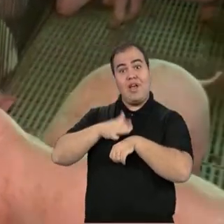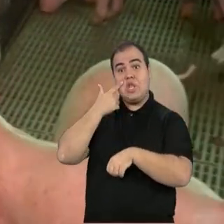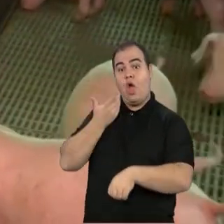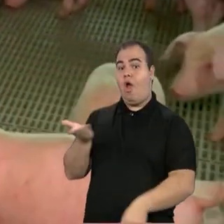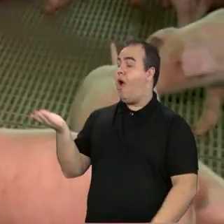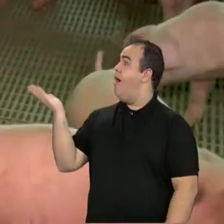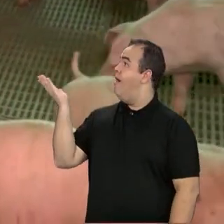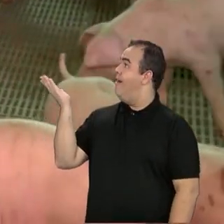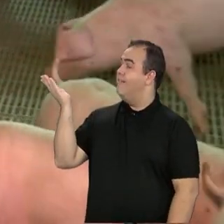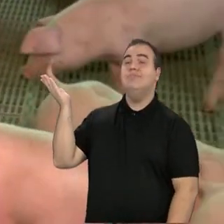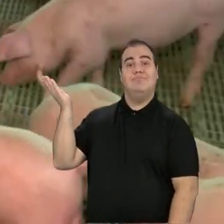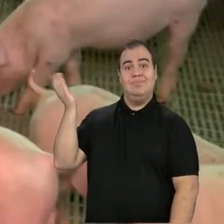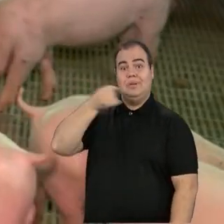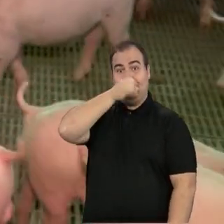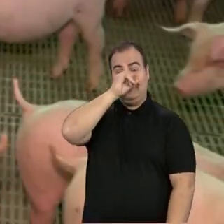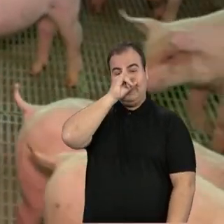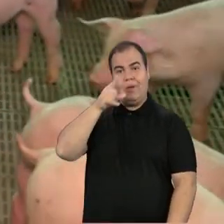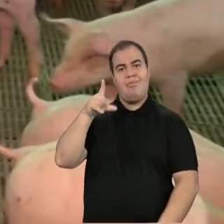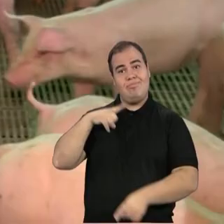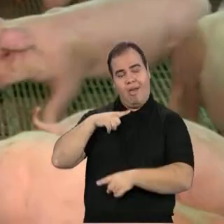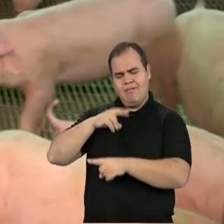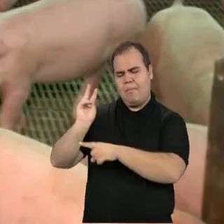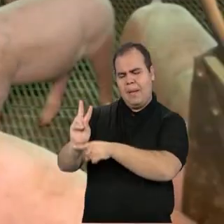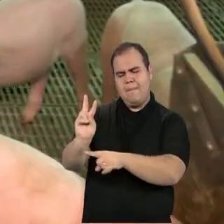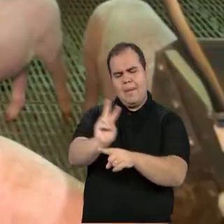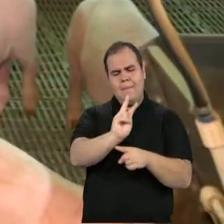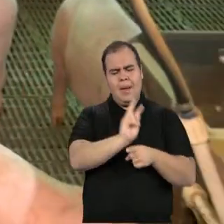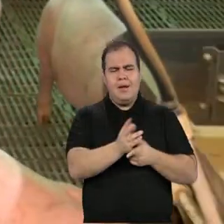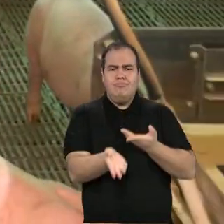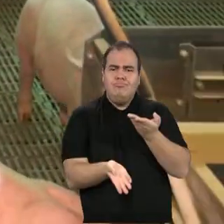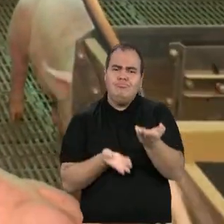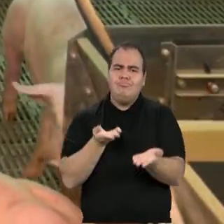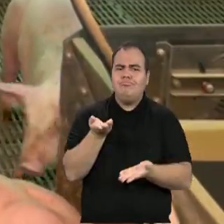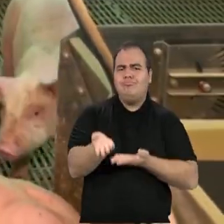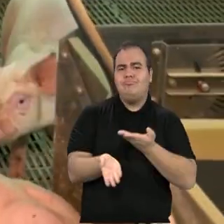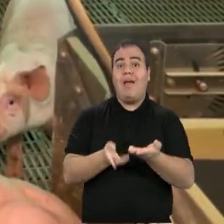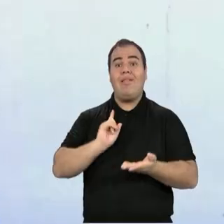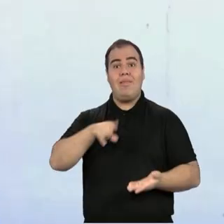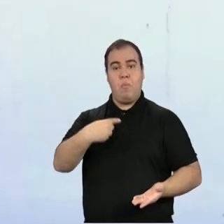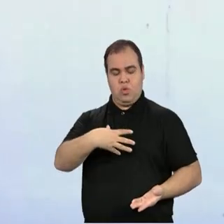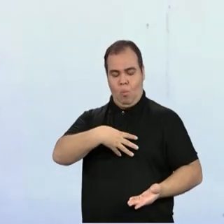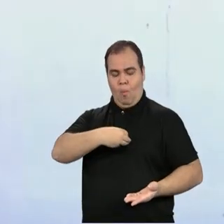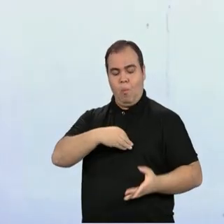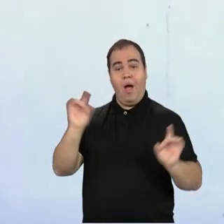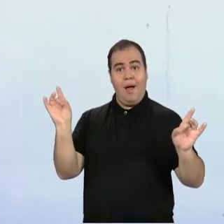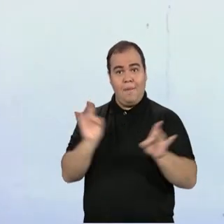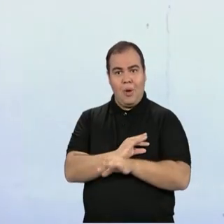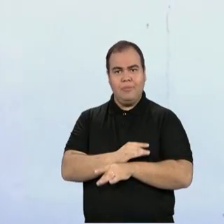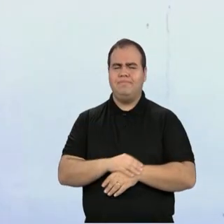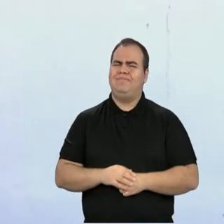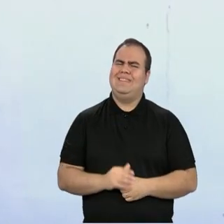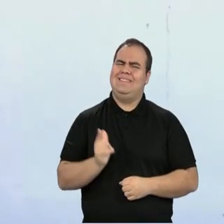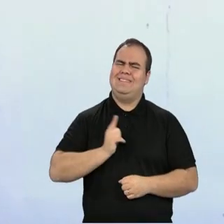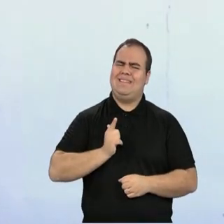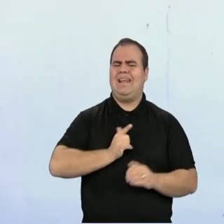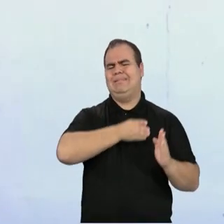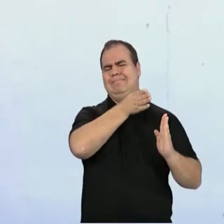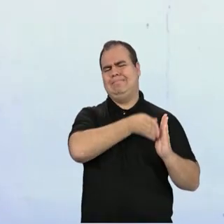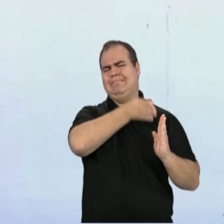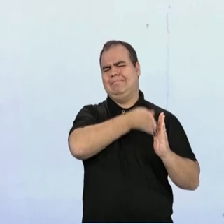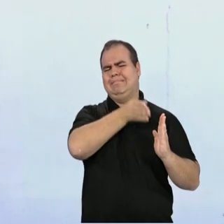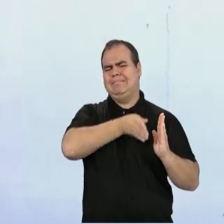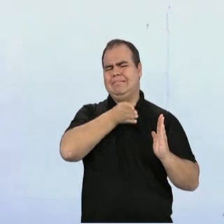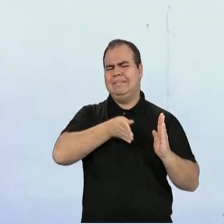que os leitões recebem os cuidados intermediários após a desmama. Eles passam por vários processos aqui,